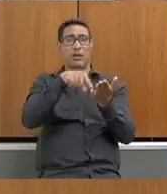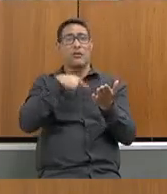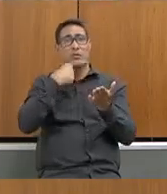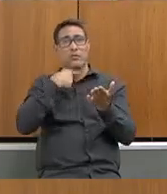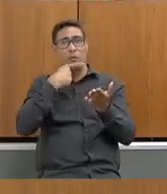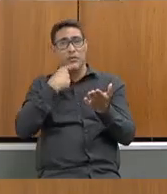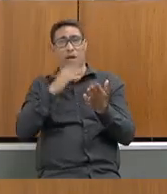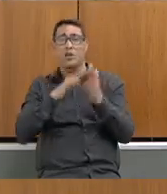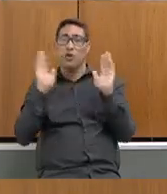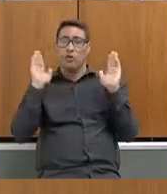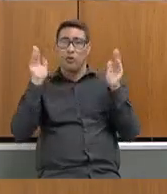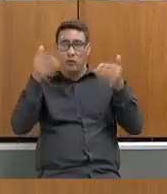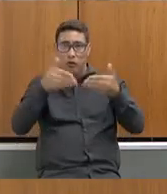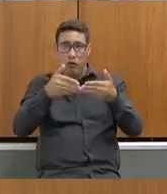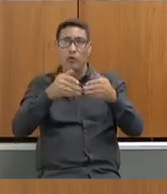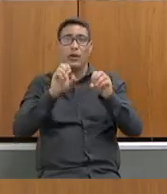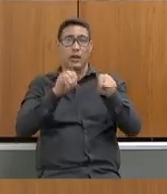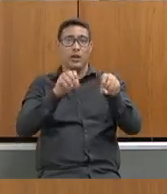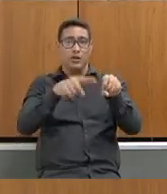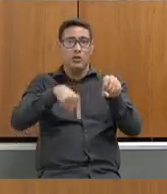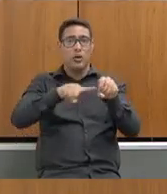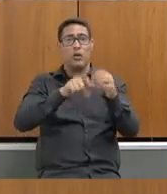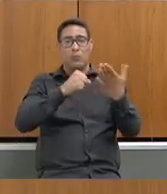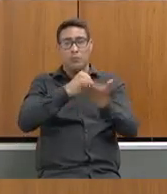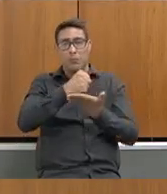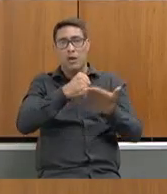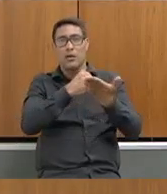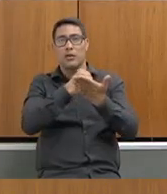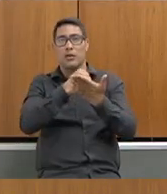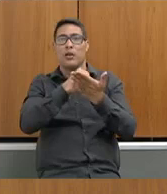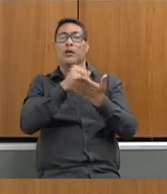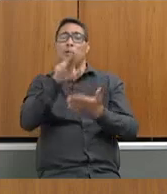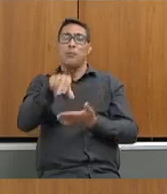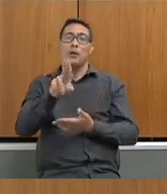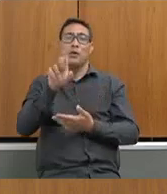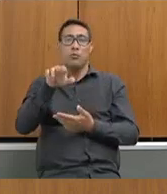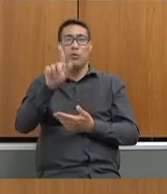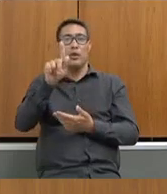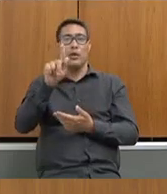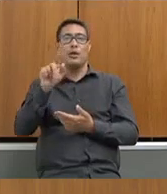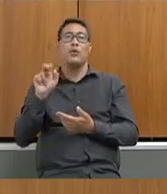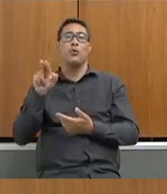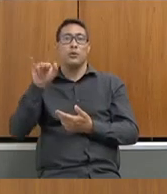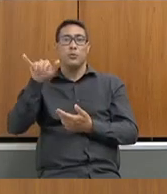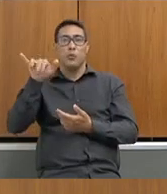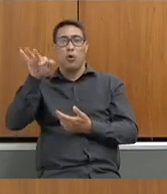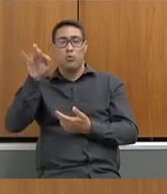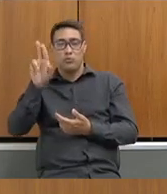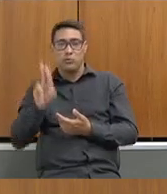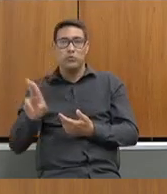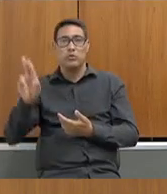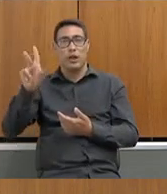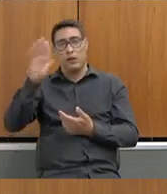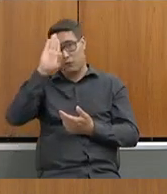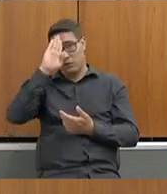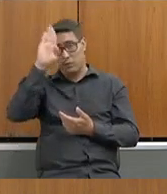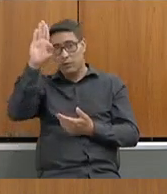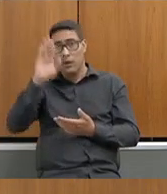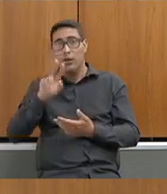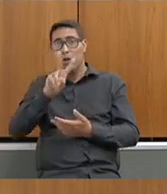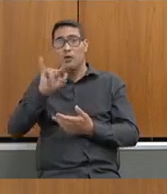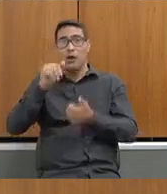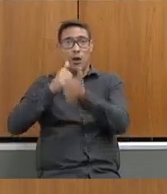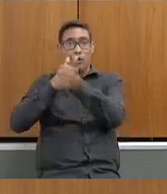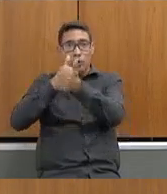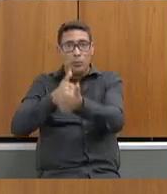educação básica, mas a UENG e a Unimontes elas são fundamentais. Então, eu vou fazer... Vamos fazer esse requerimento. Vou acompanhar